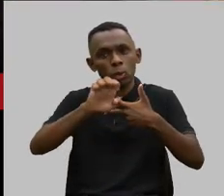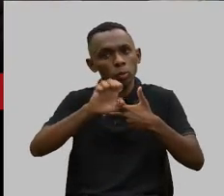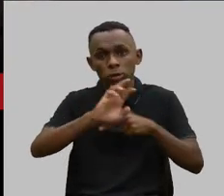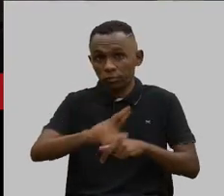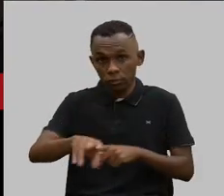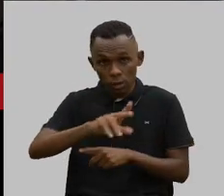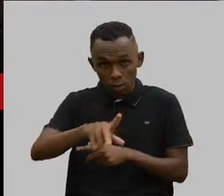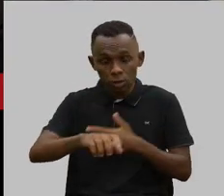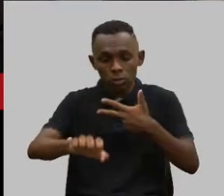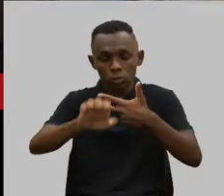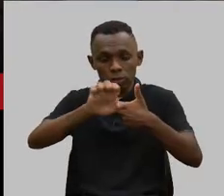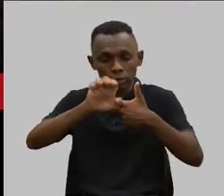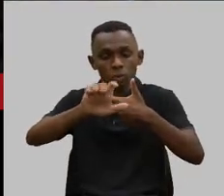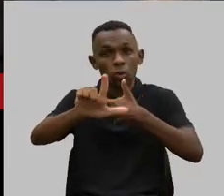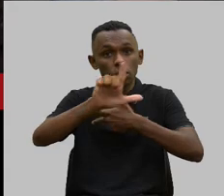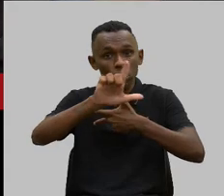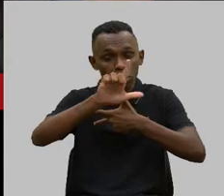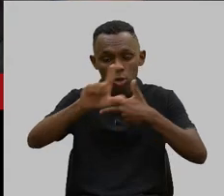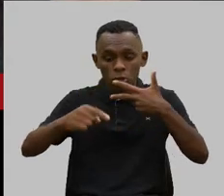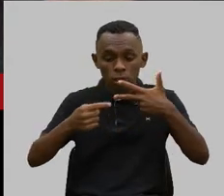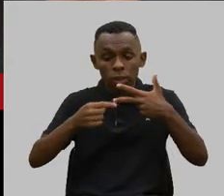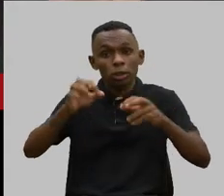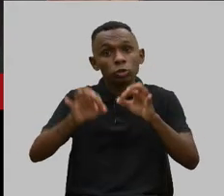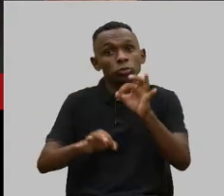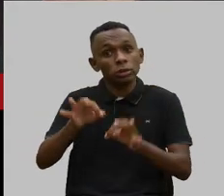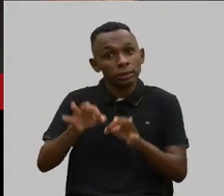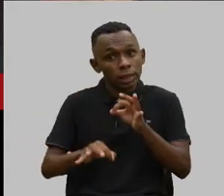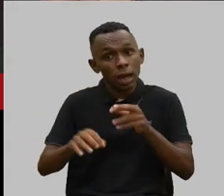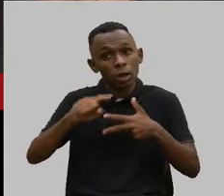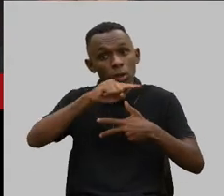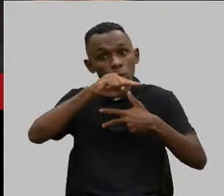Executivo, Legislativo e Judiciário.